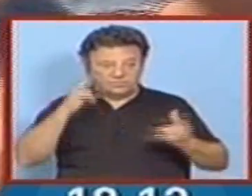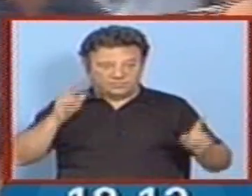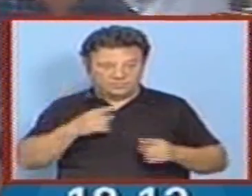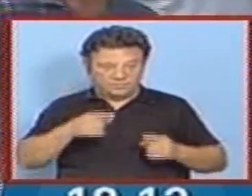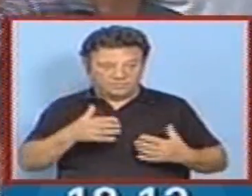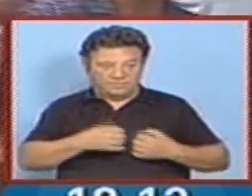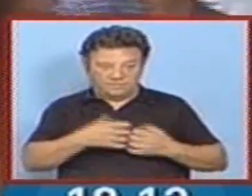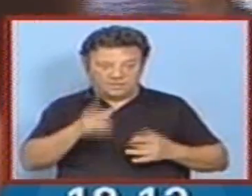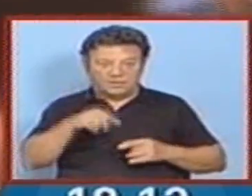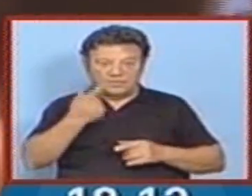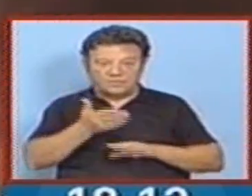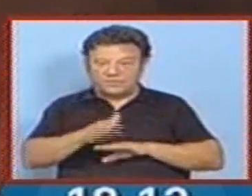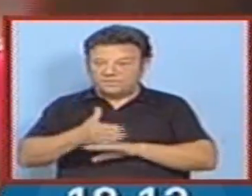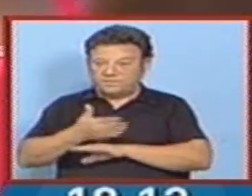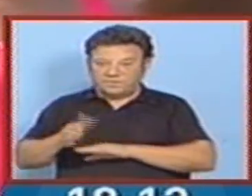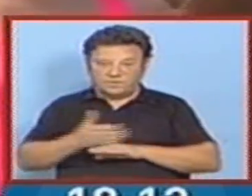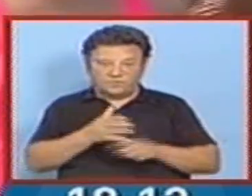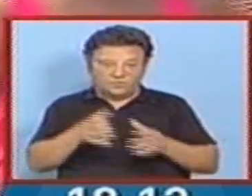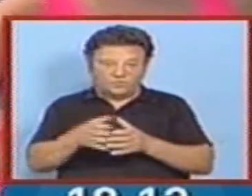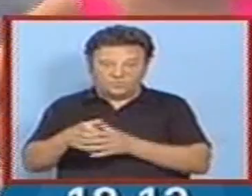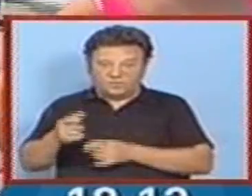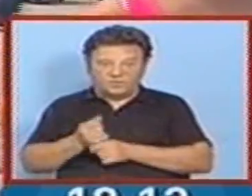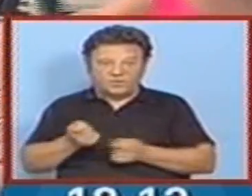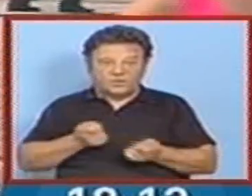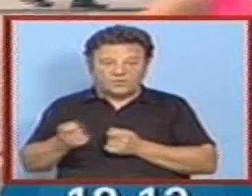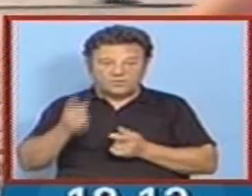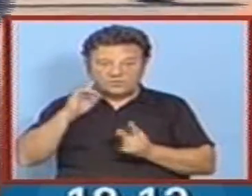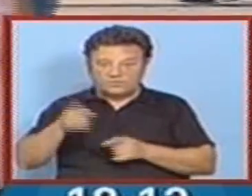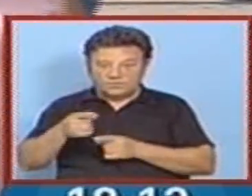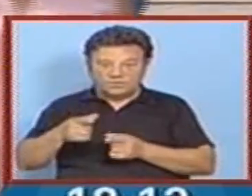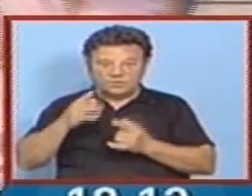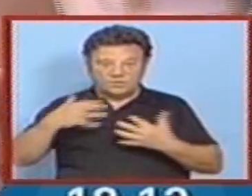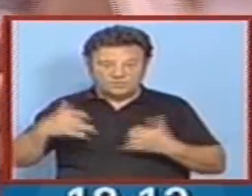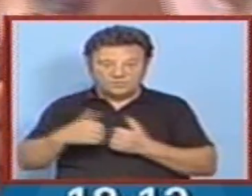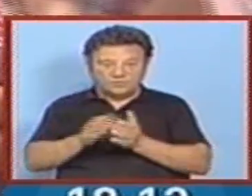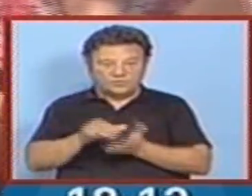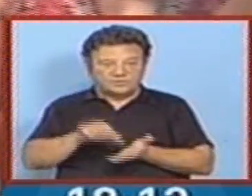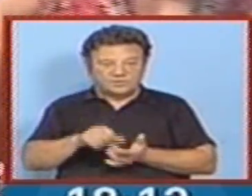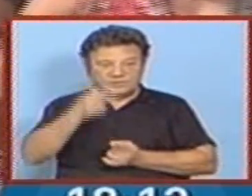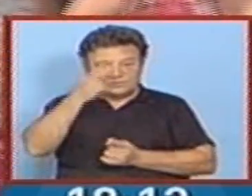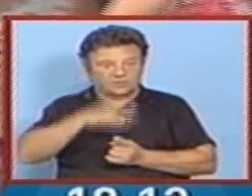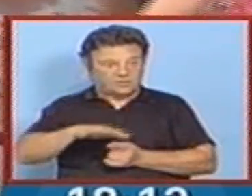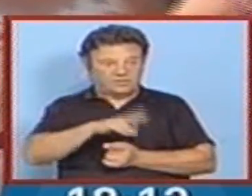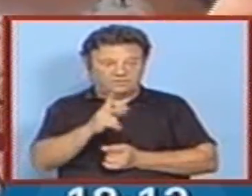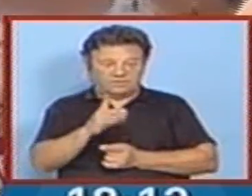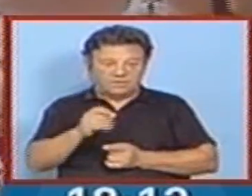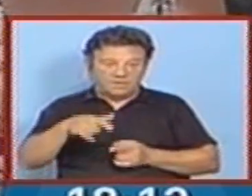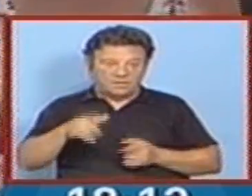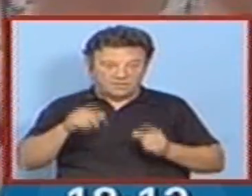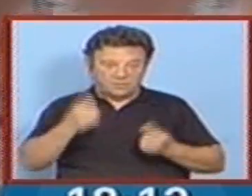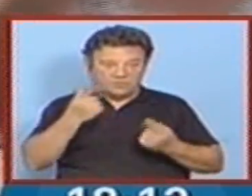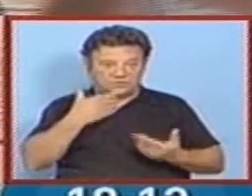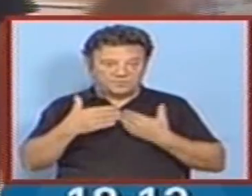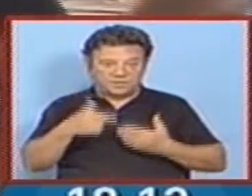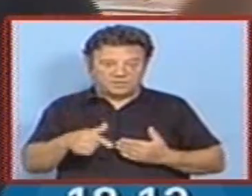concertinas por todo o centro histórico da vila. E vai haver aqui também um espetáculo? Também inserido no primeiro dia e na inauguração